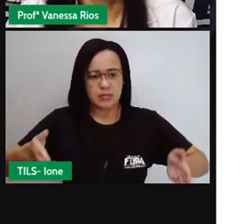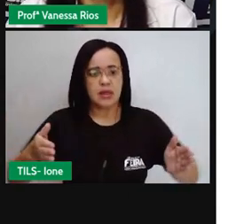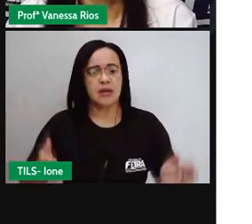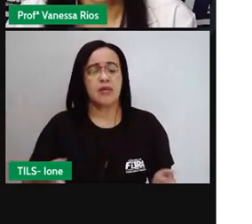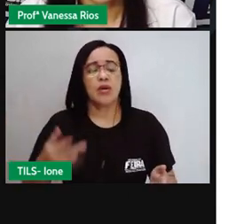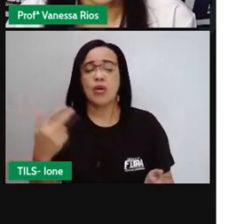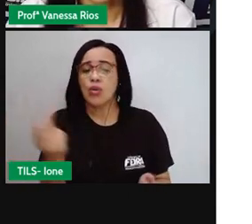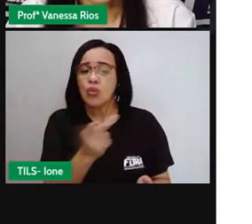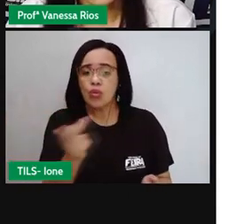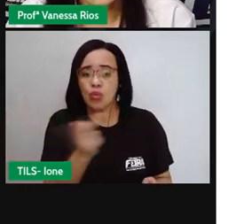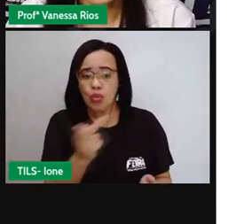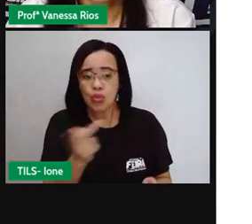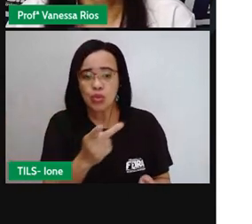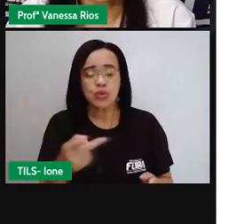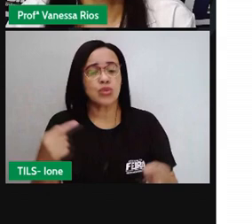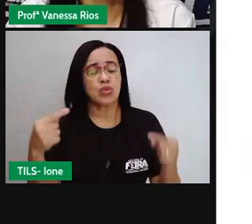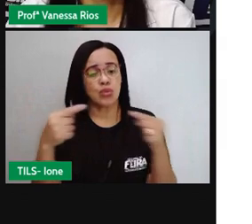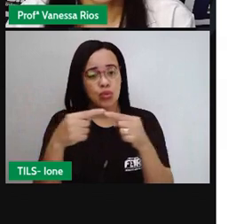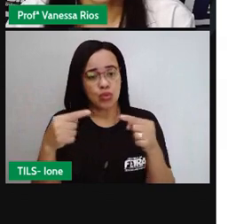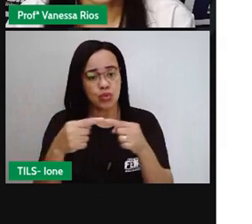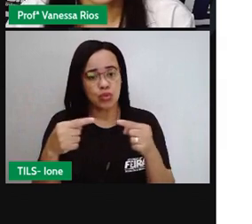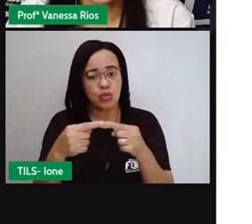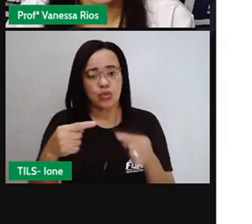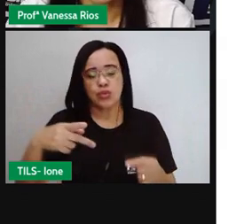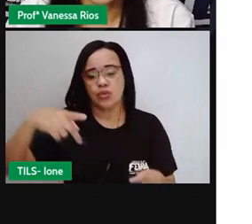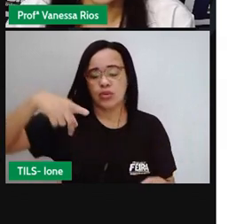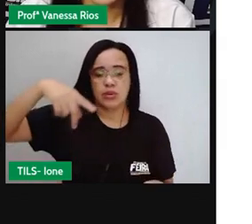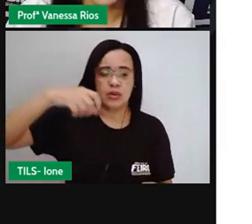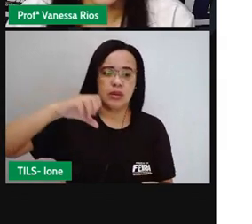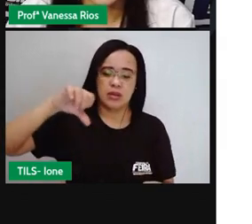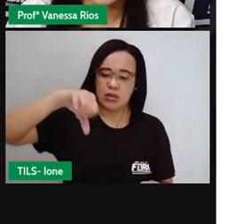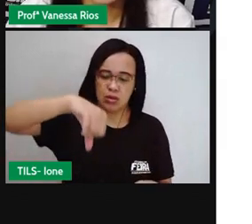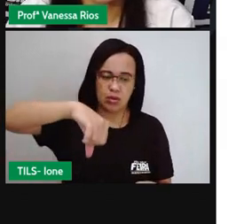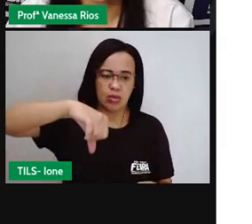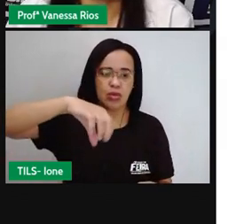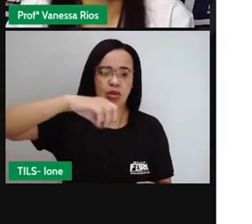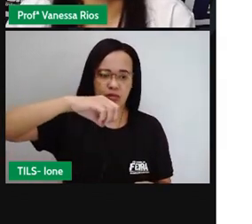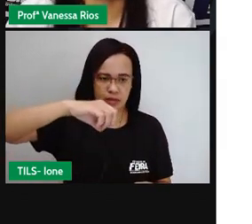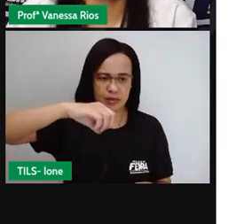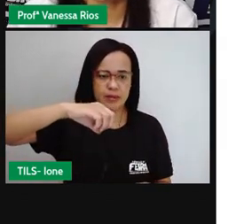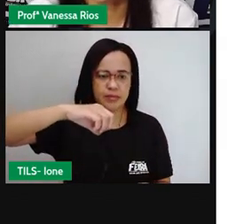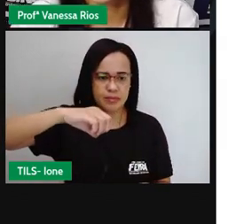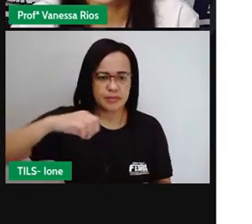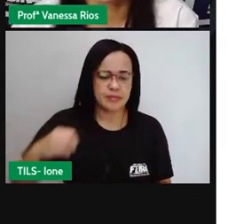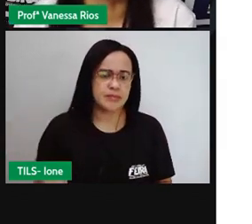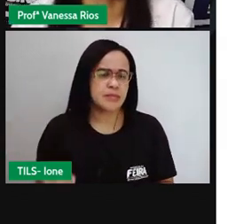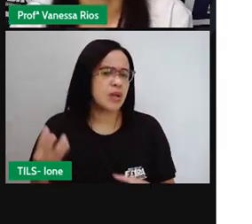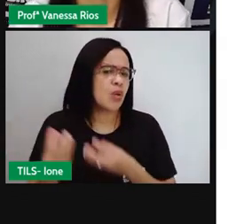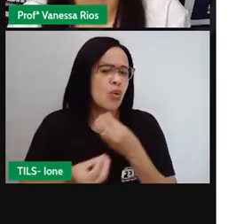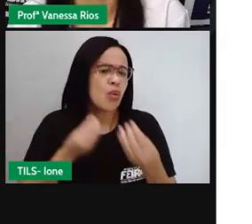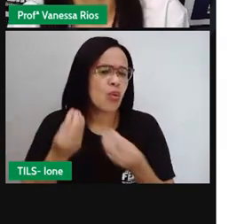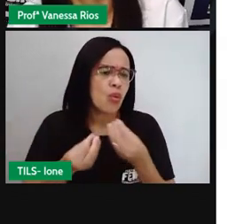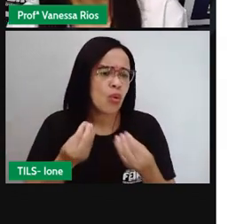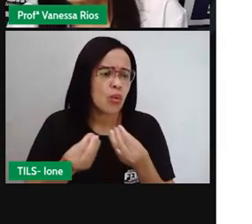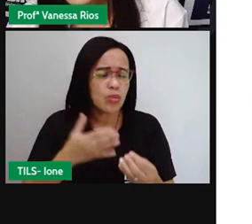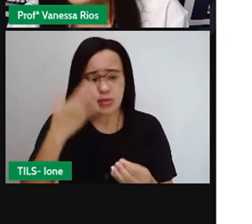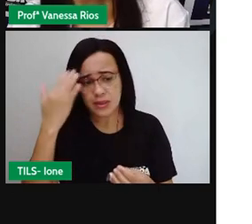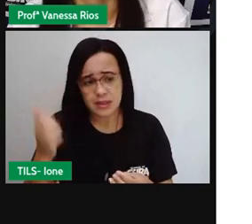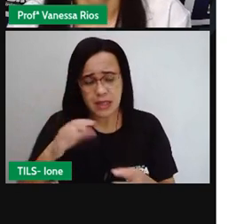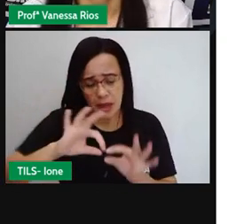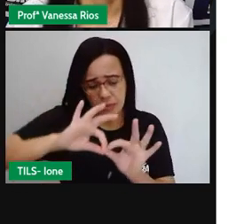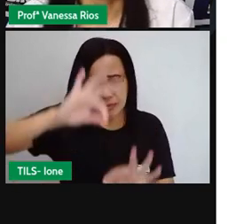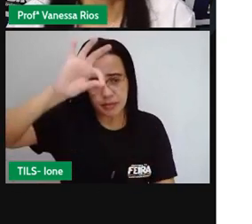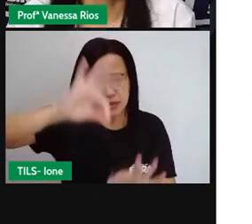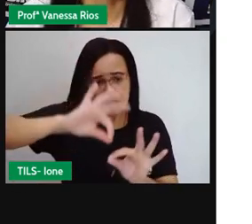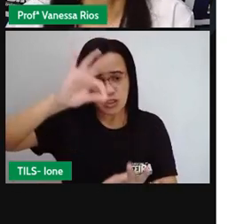ó, ângulos retos, medindo aqui 90 graus. E como é que saem essas medidas? E como é que eu sei que o ângulo é